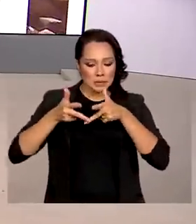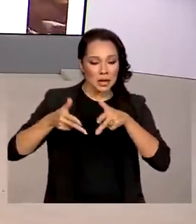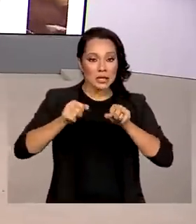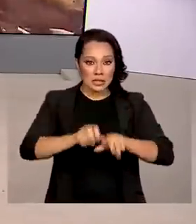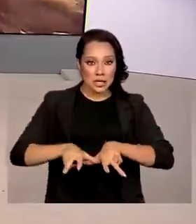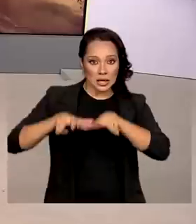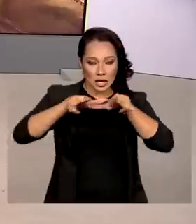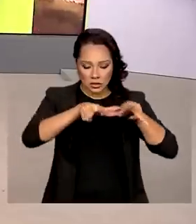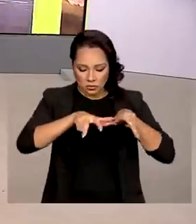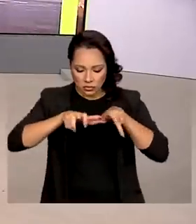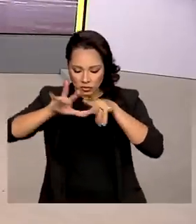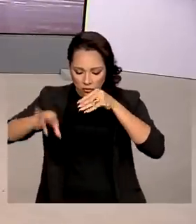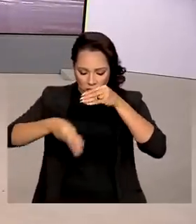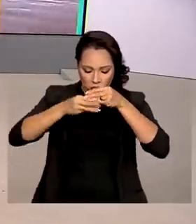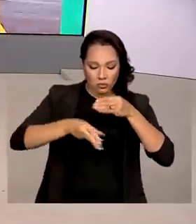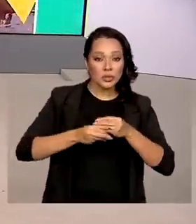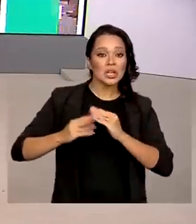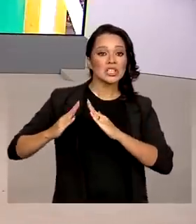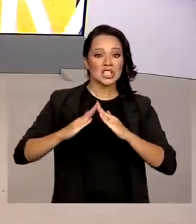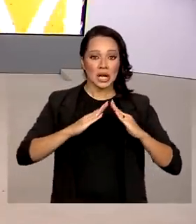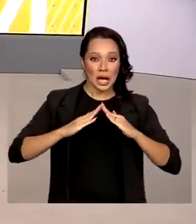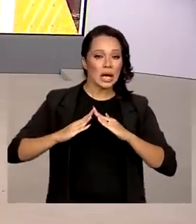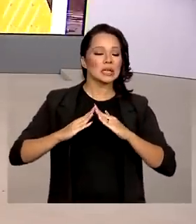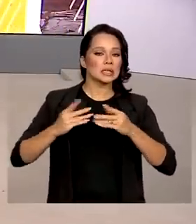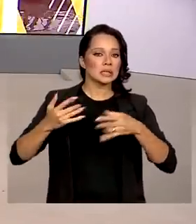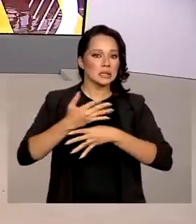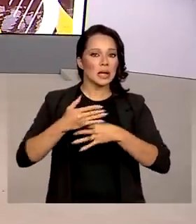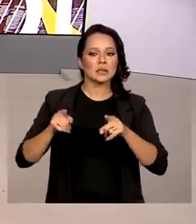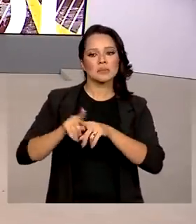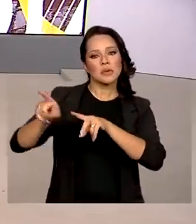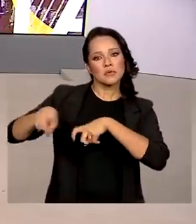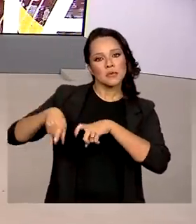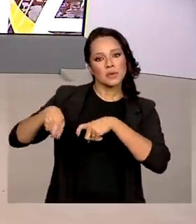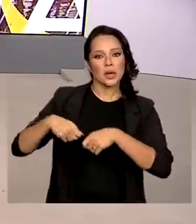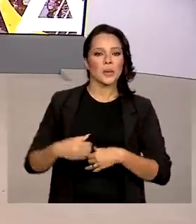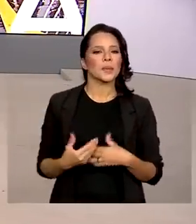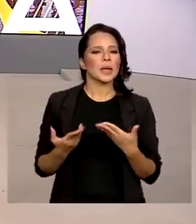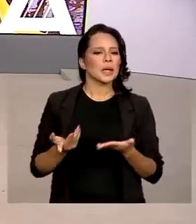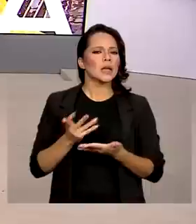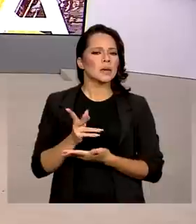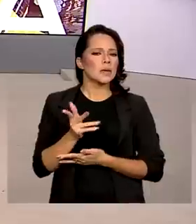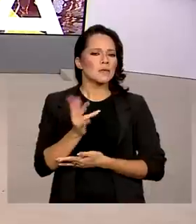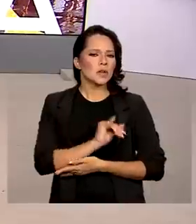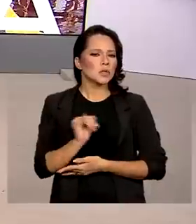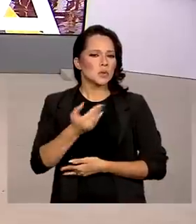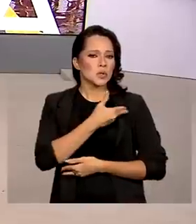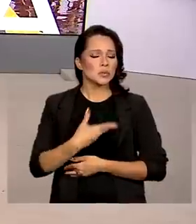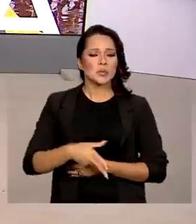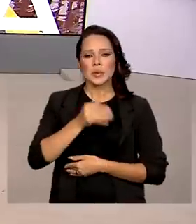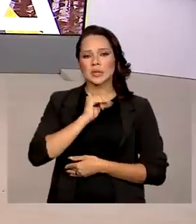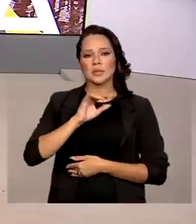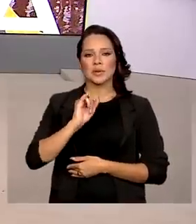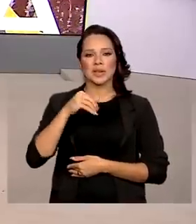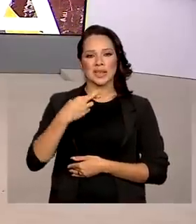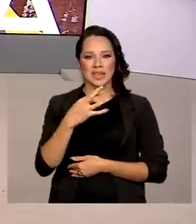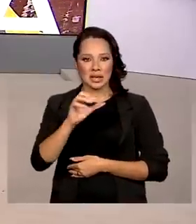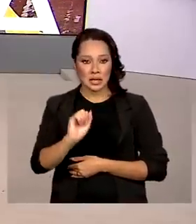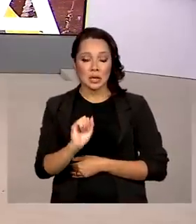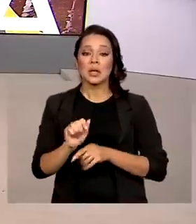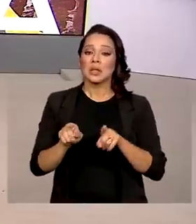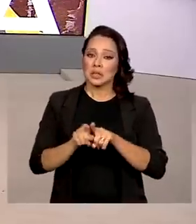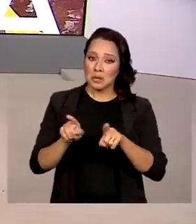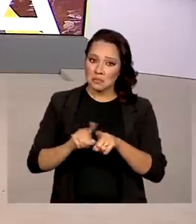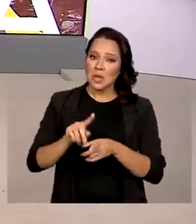satélites, tanto de imóveis urbanos quanto rurais, produzidas por instituições públicas como o INCRA e até